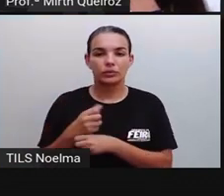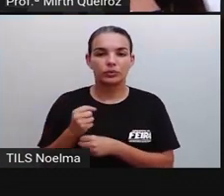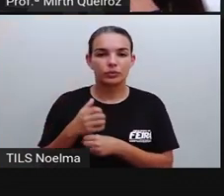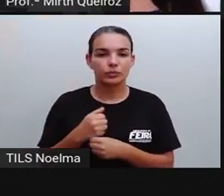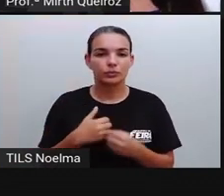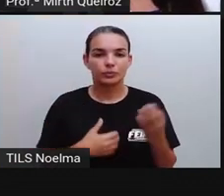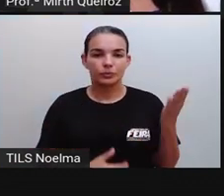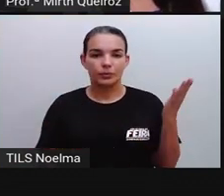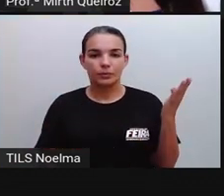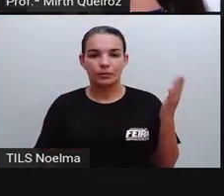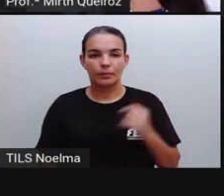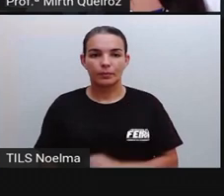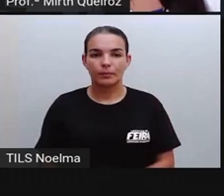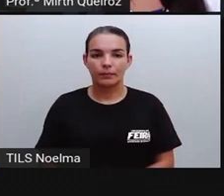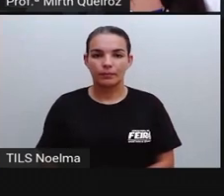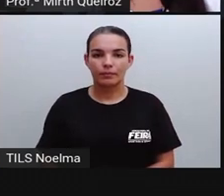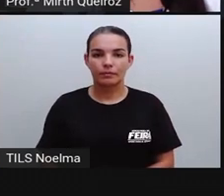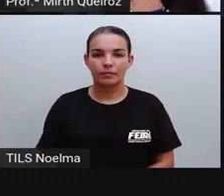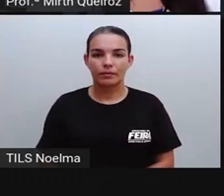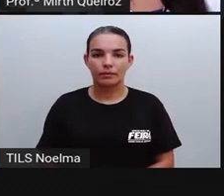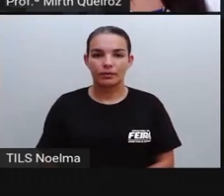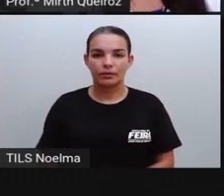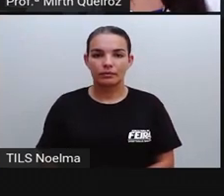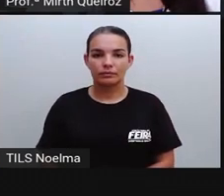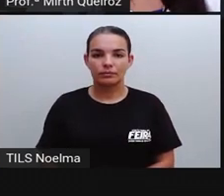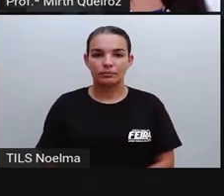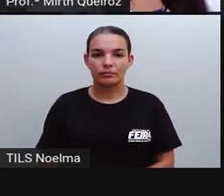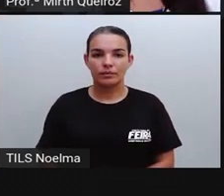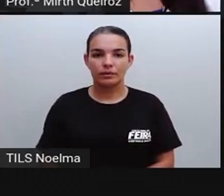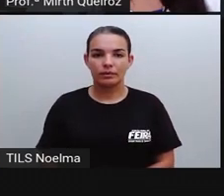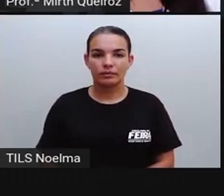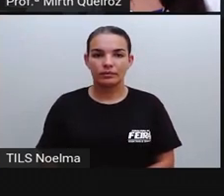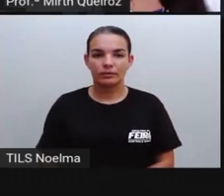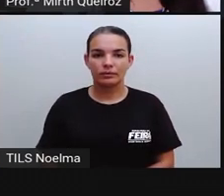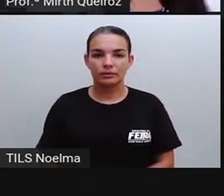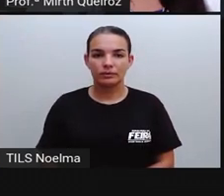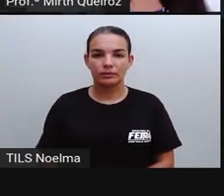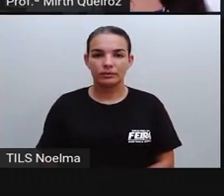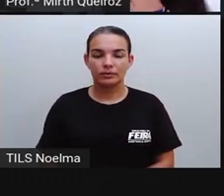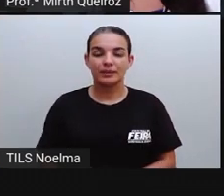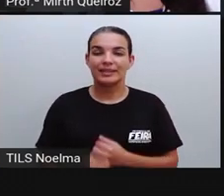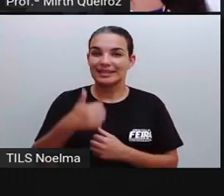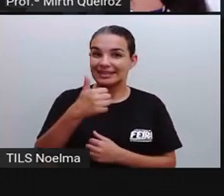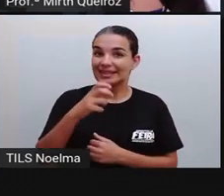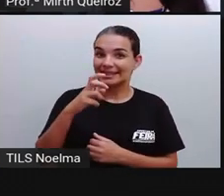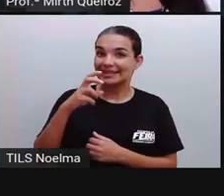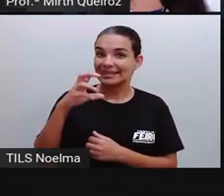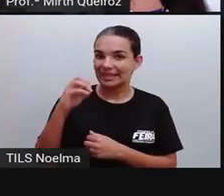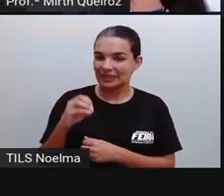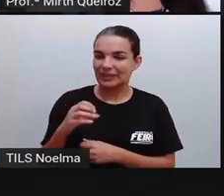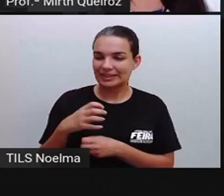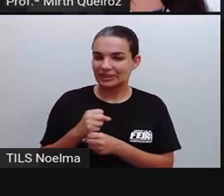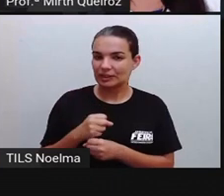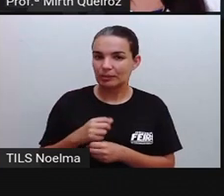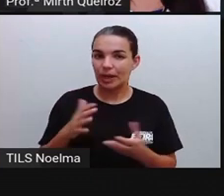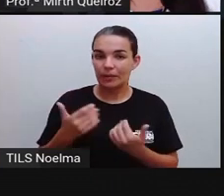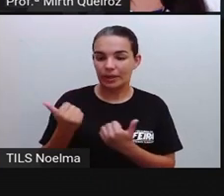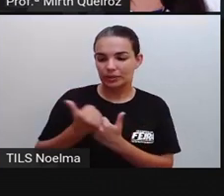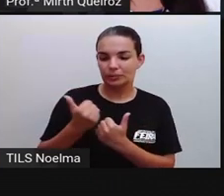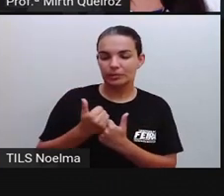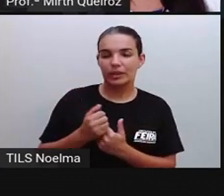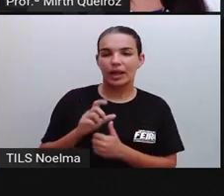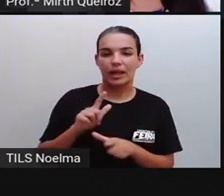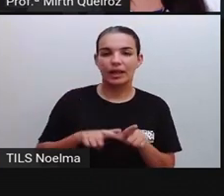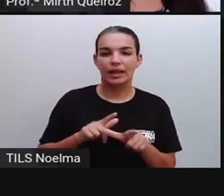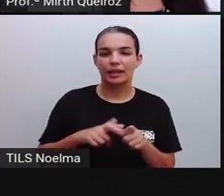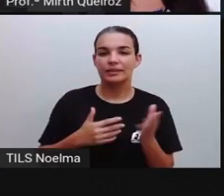100 mais 50? Respondam aí no caderno de vocês. Seria quanto? 150. Qual a letra